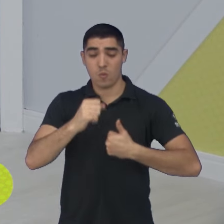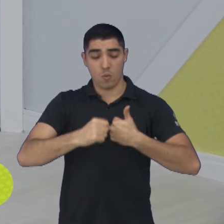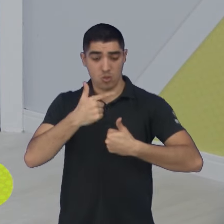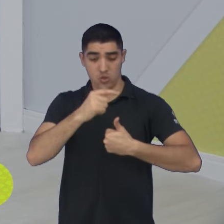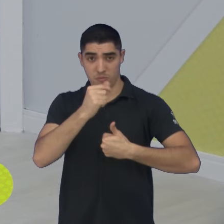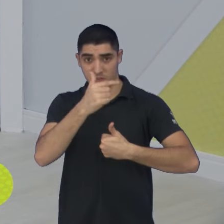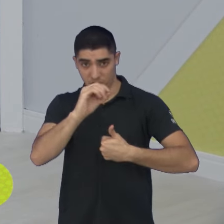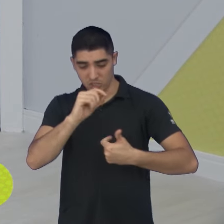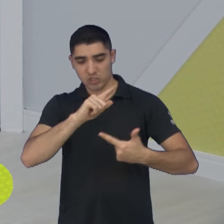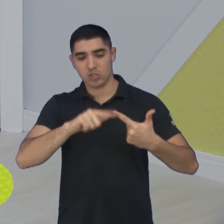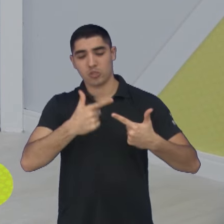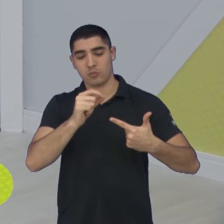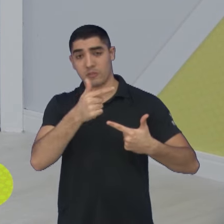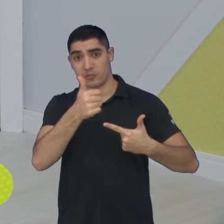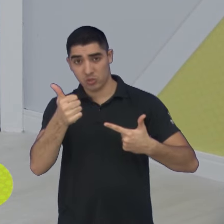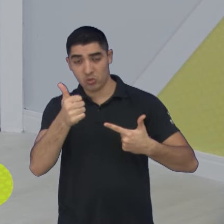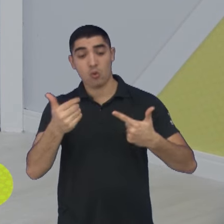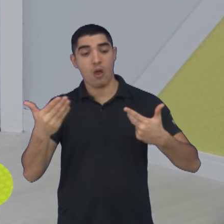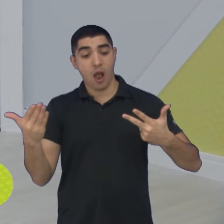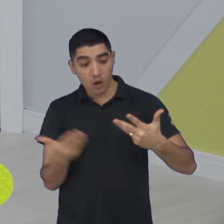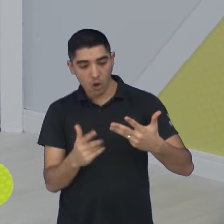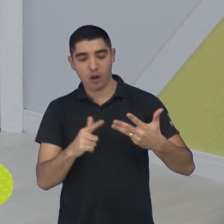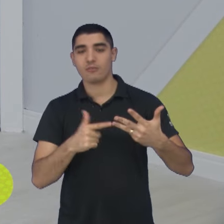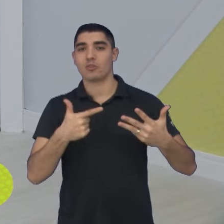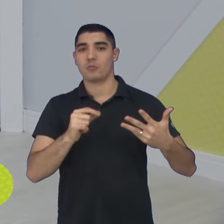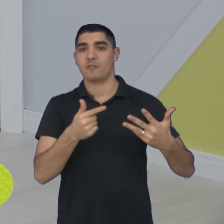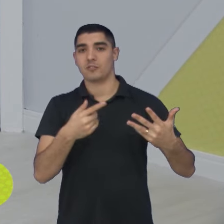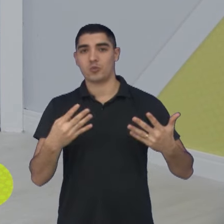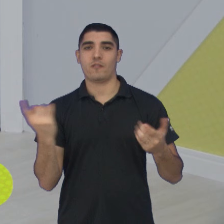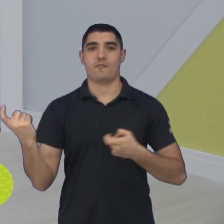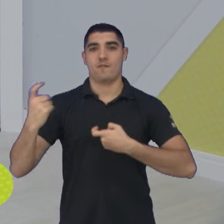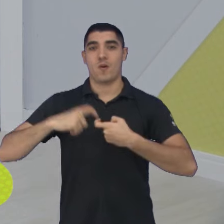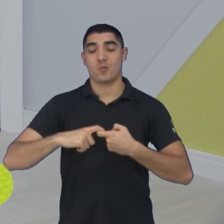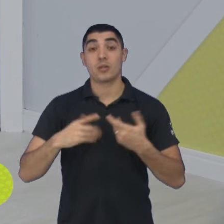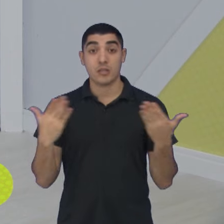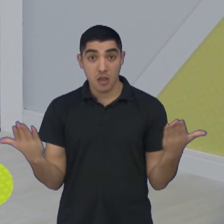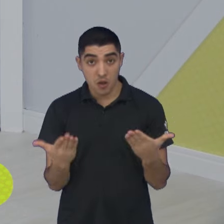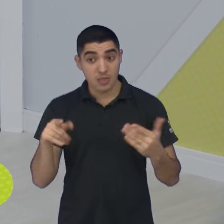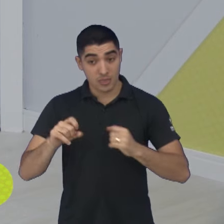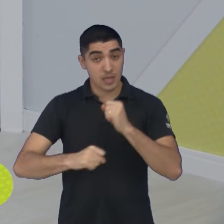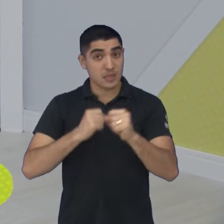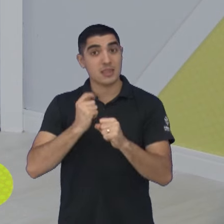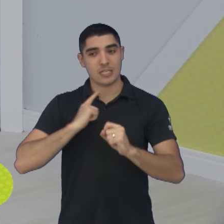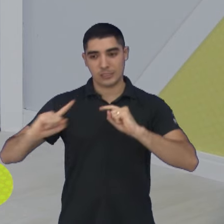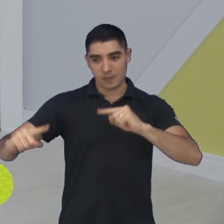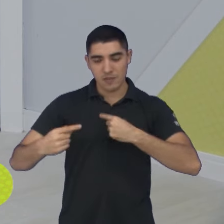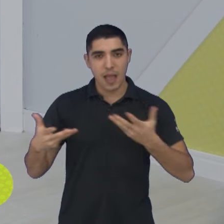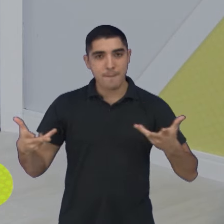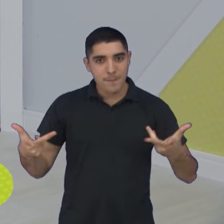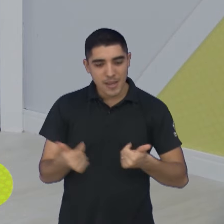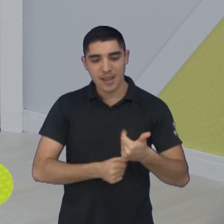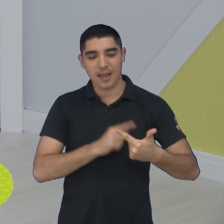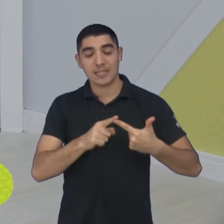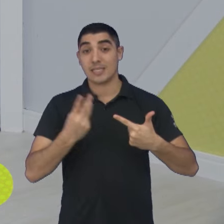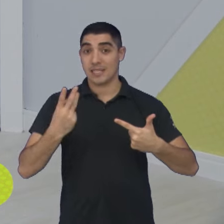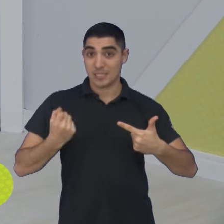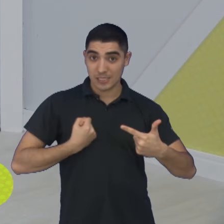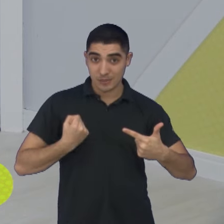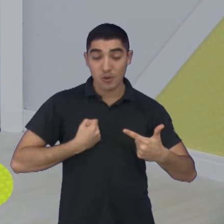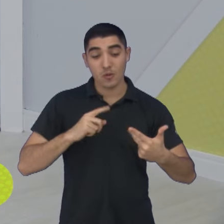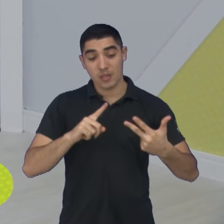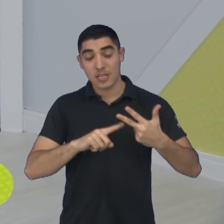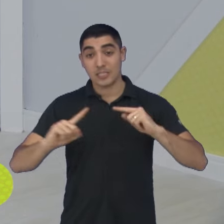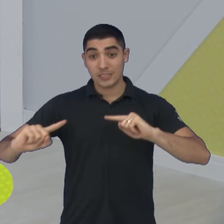2021 e agora está de volta. E neste ano, haverá o desafio de habilidades, o desafio de três pontos e a grande novidade, o